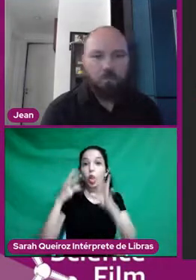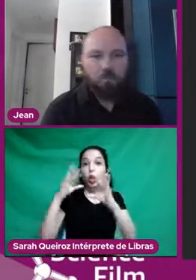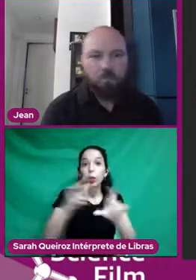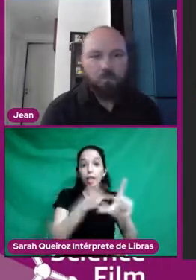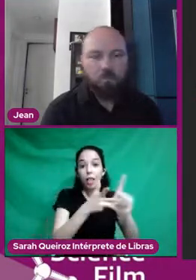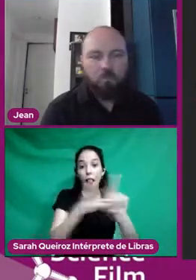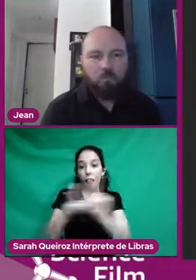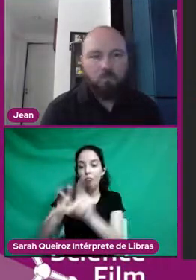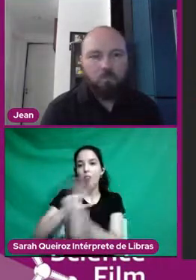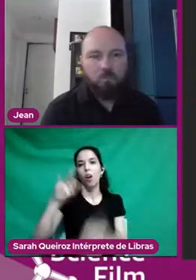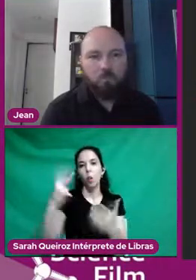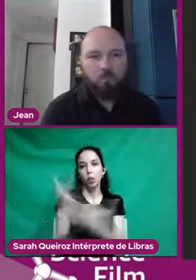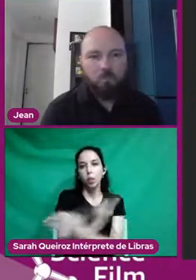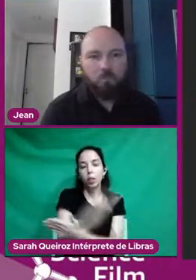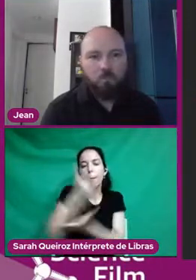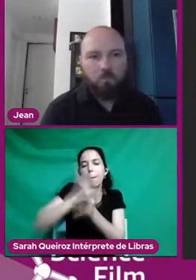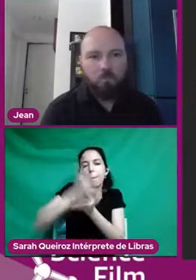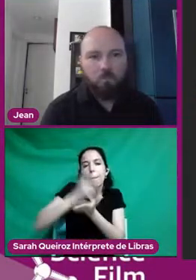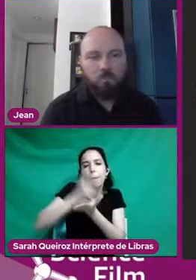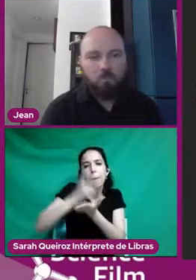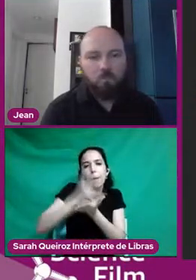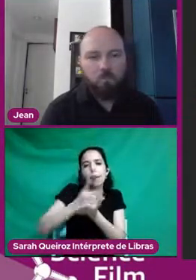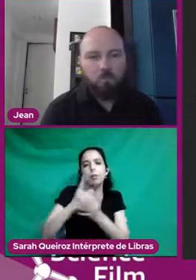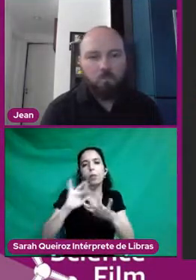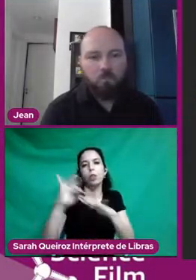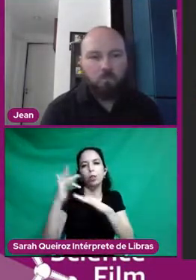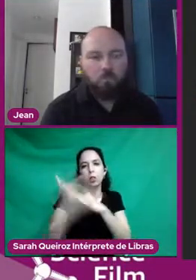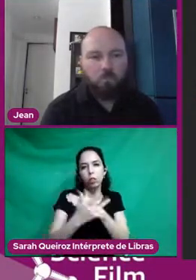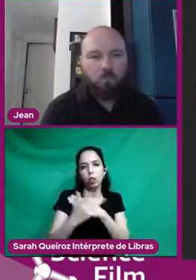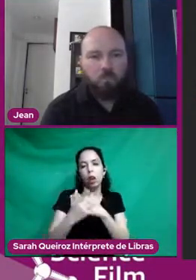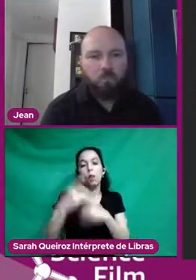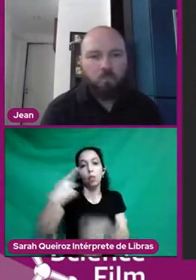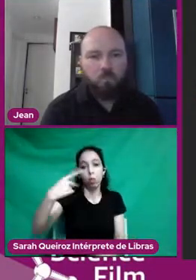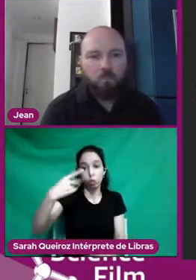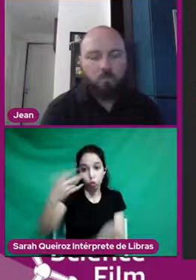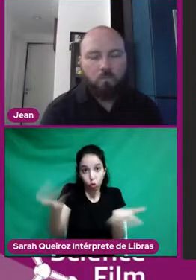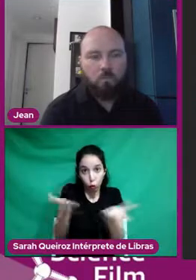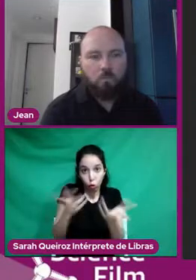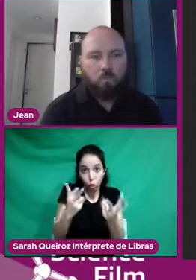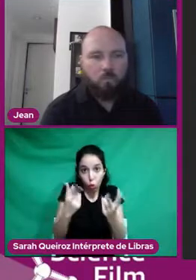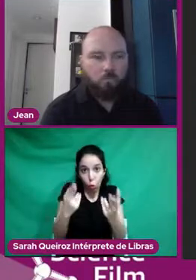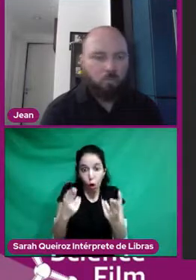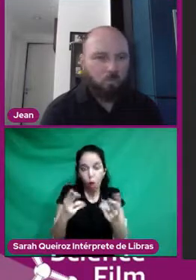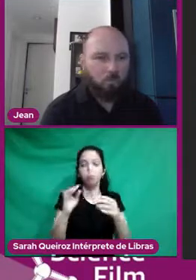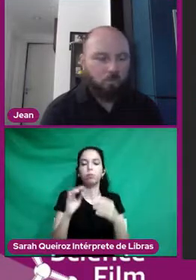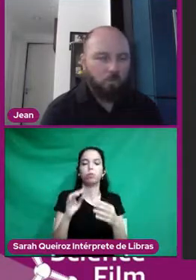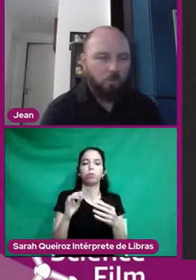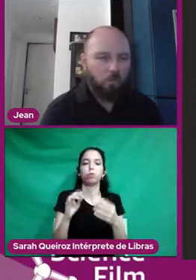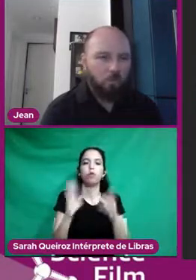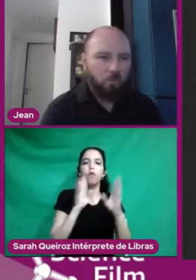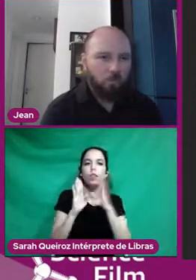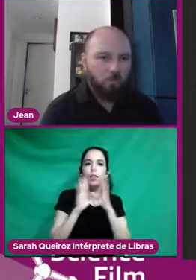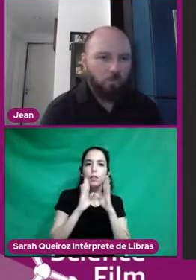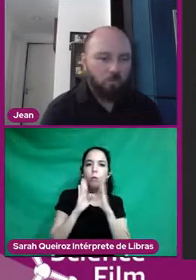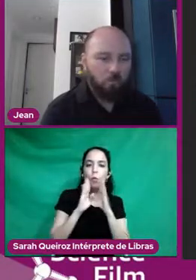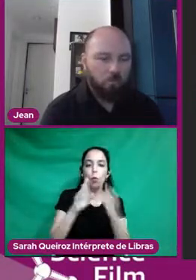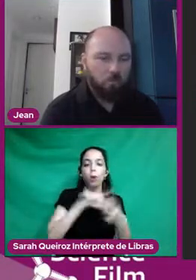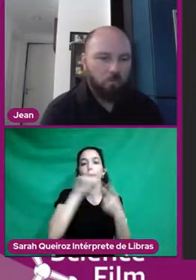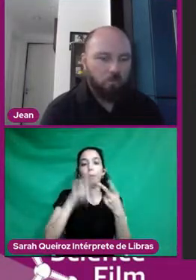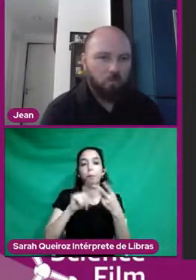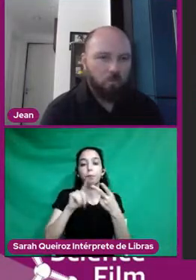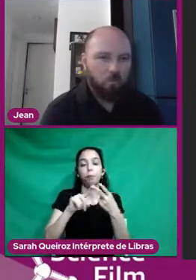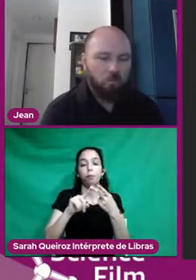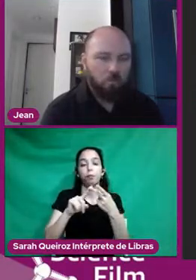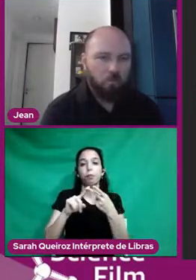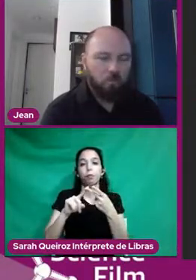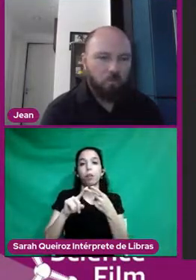realizadas pelos mesmos canais que a gente está fazendo essa live de abertura no nosso Facebook, no nosso perfil no Facebook, e também